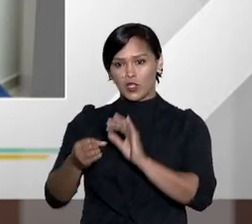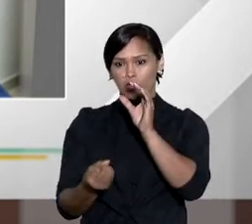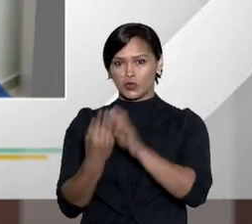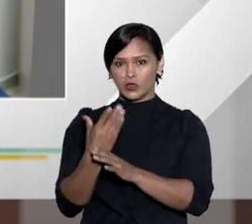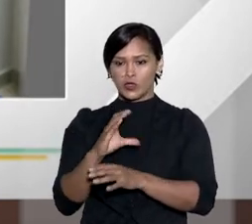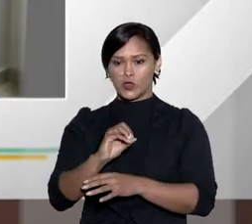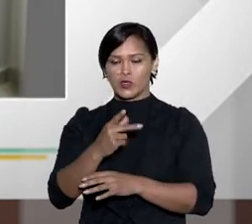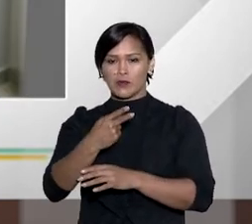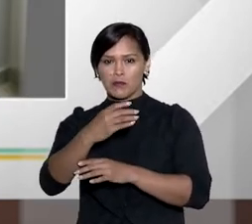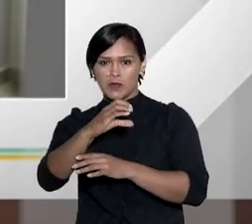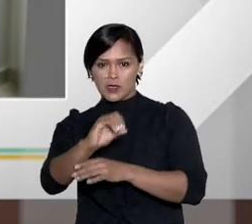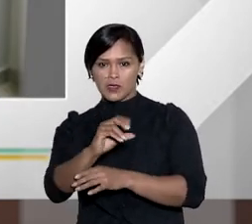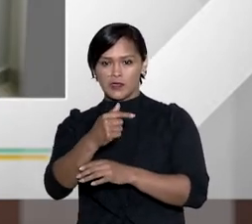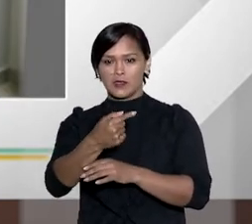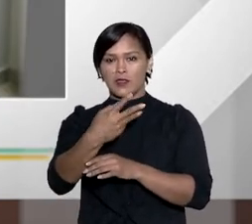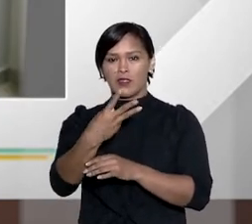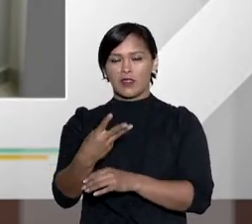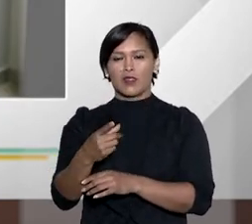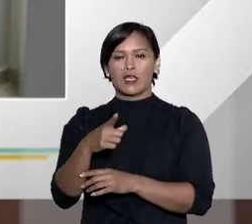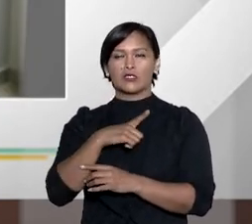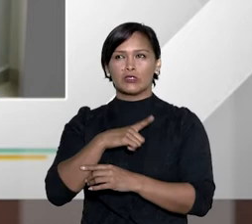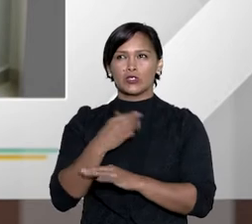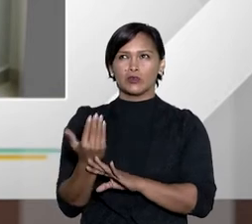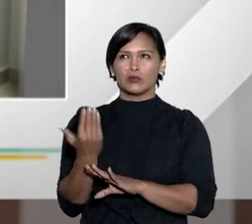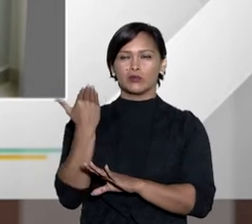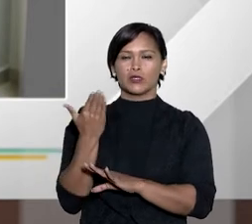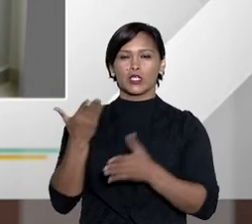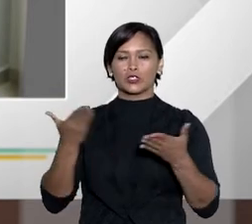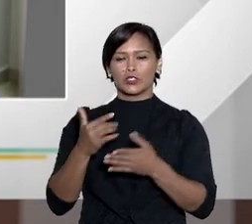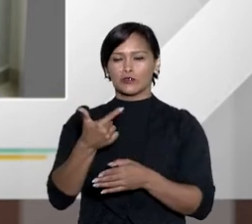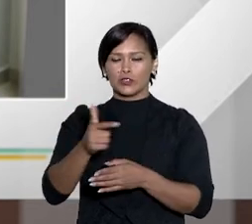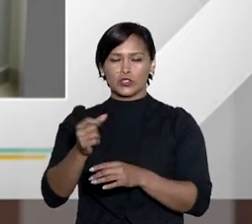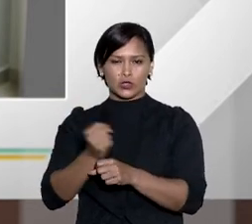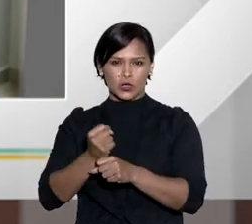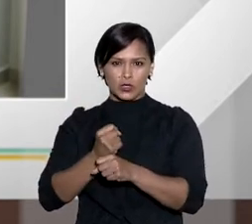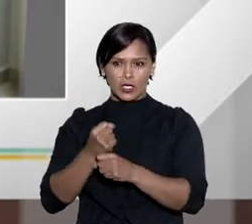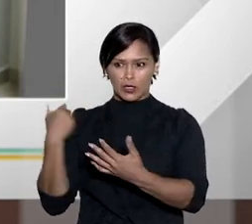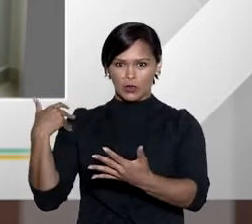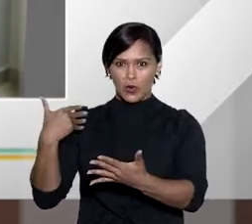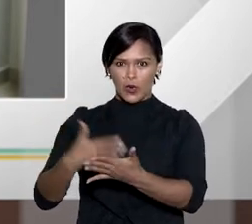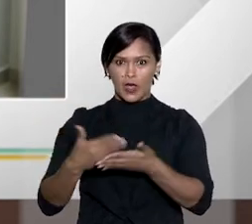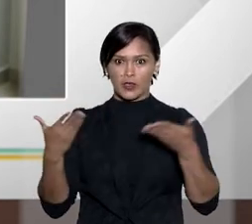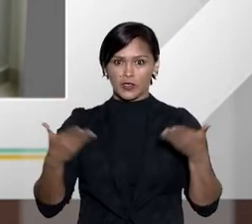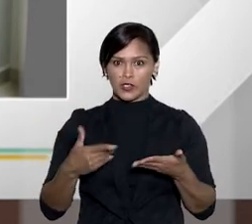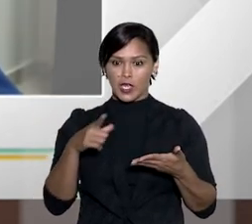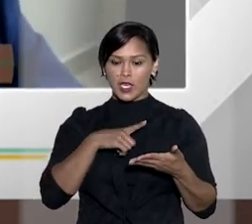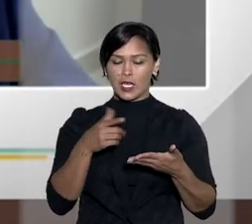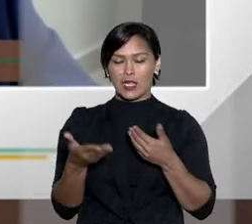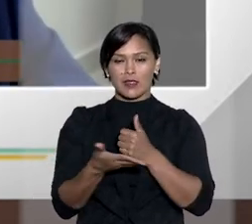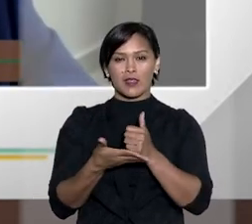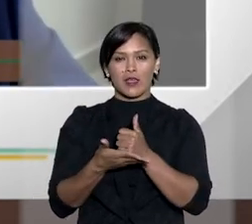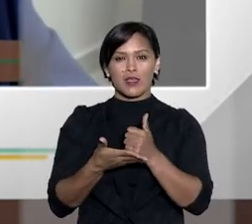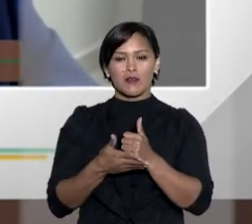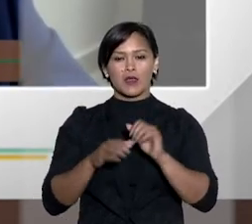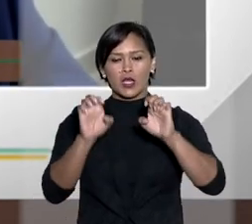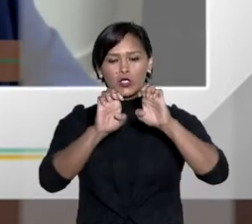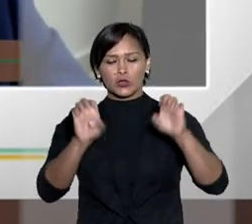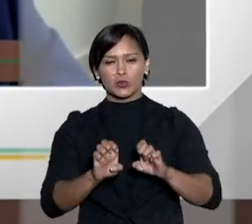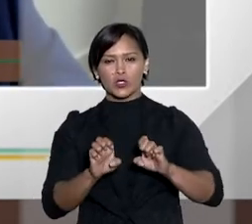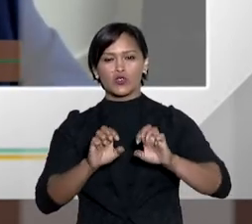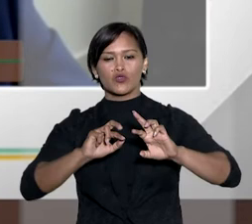quando a lei de 1999 surgiu o CPC de 73 tinha na época já 22 anos